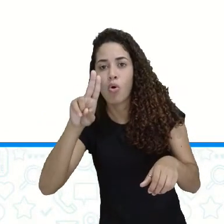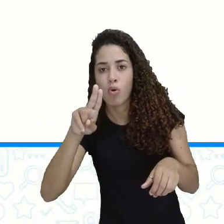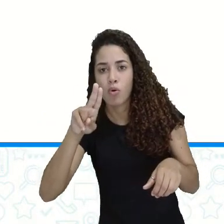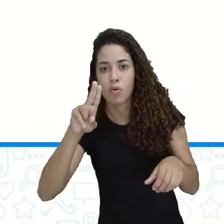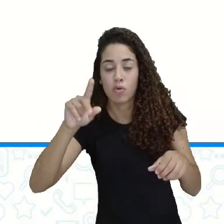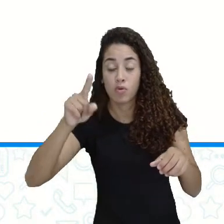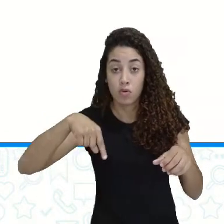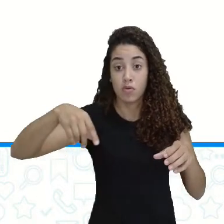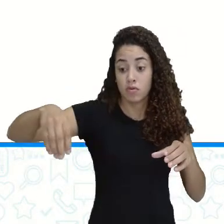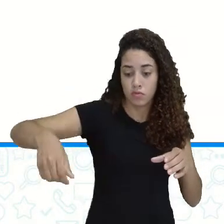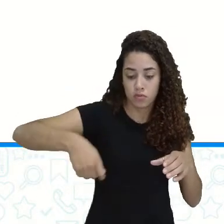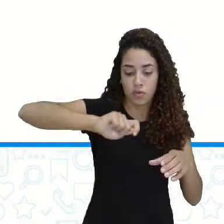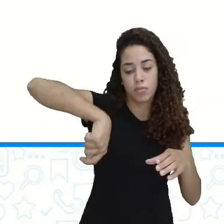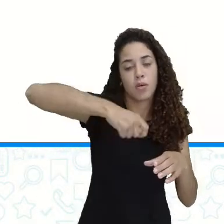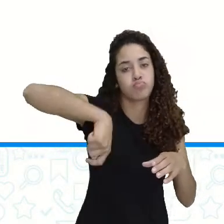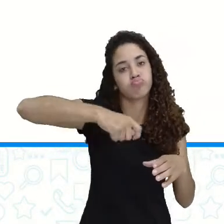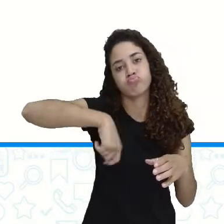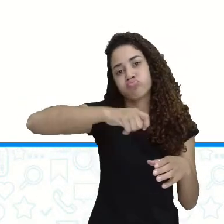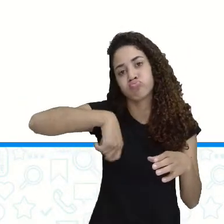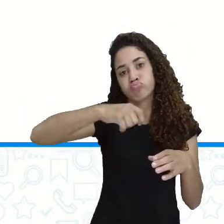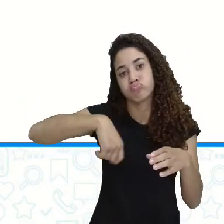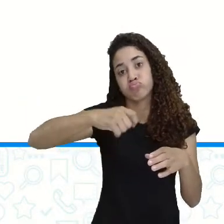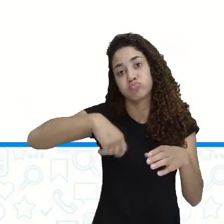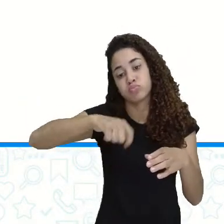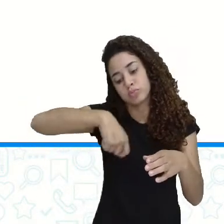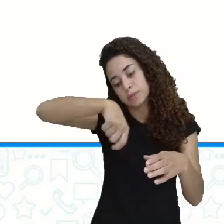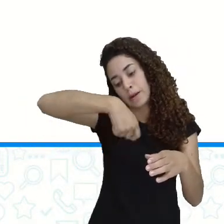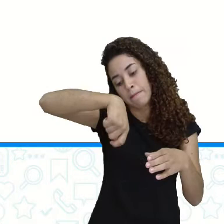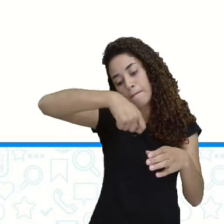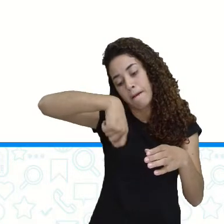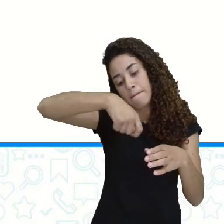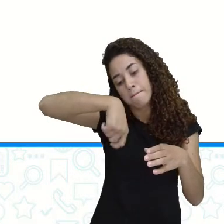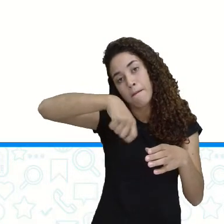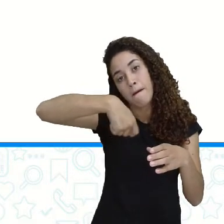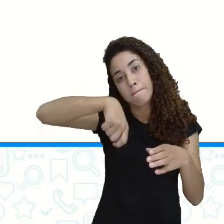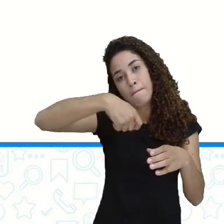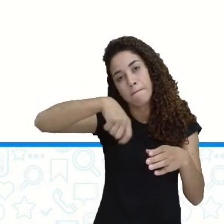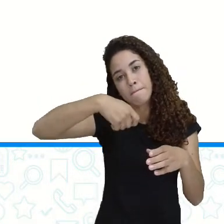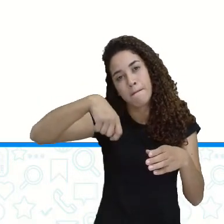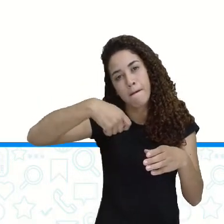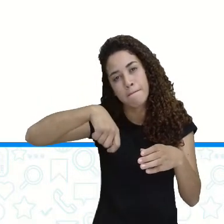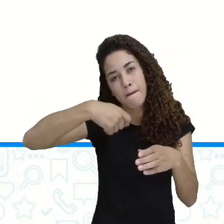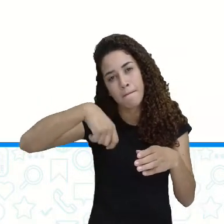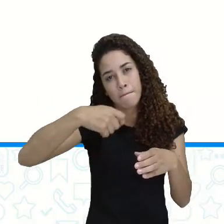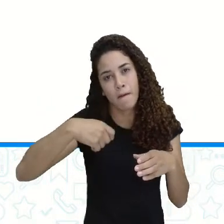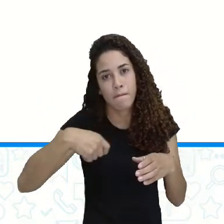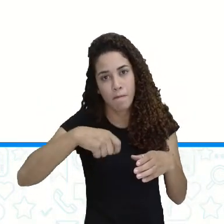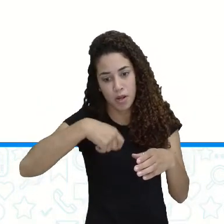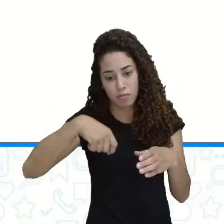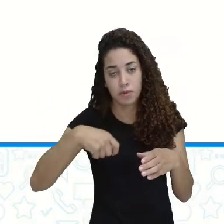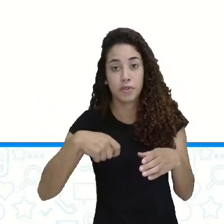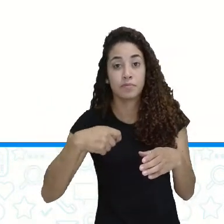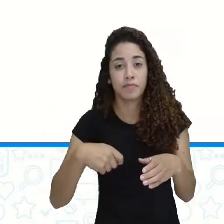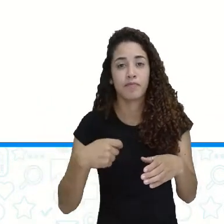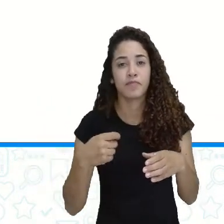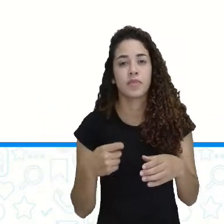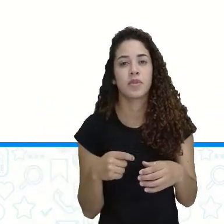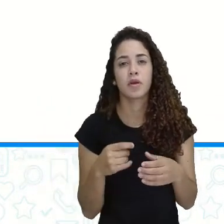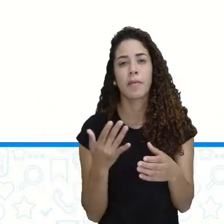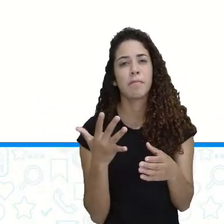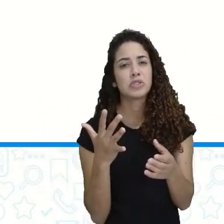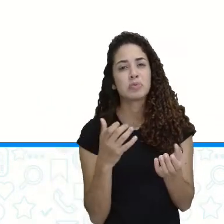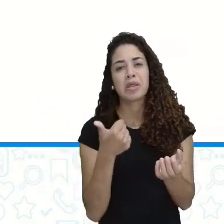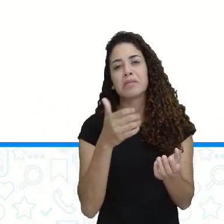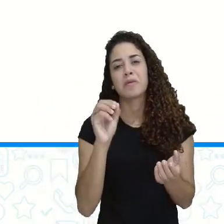mexendo, gente, até dar o ponto, tá? Até desprender do fundo da panela. Leva aproximadamente